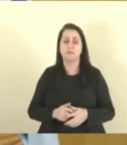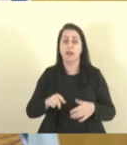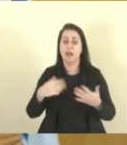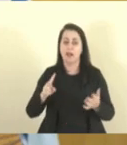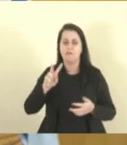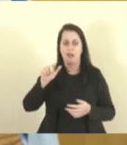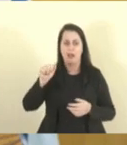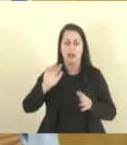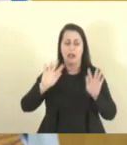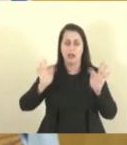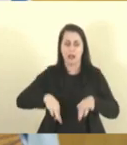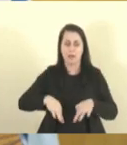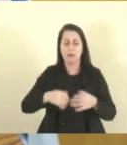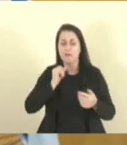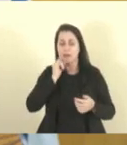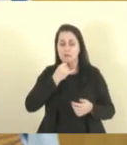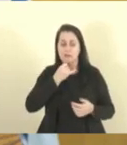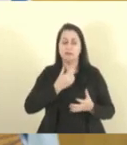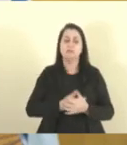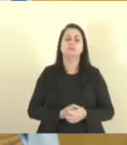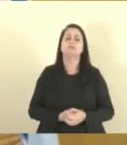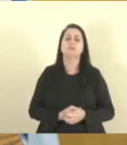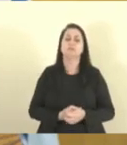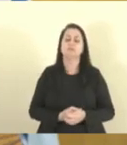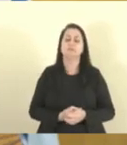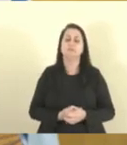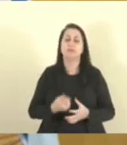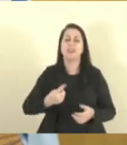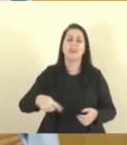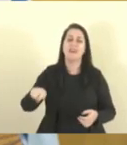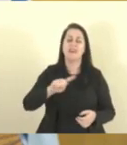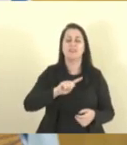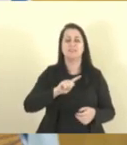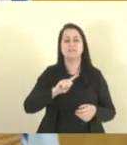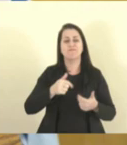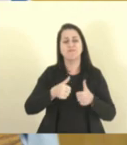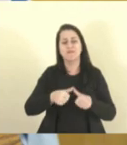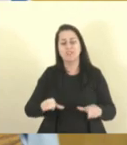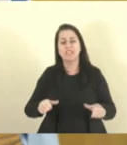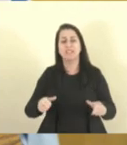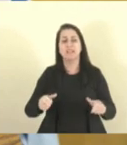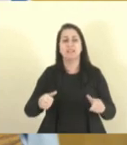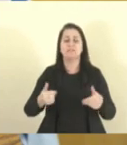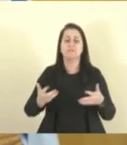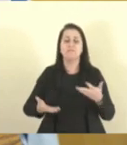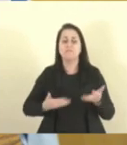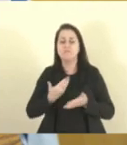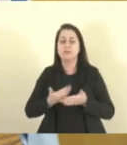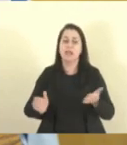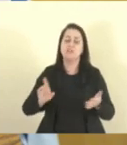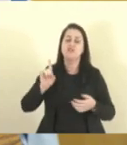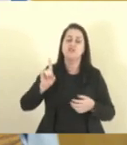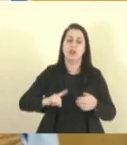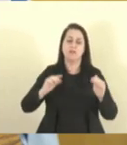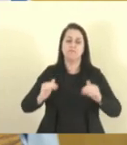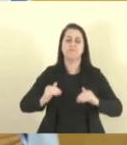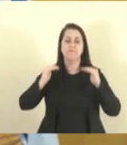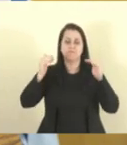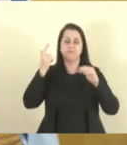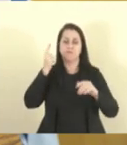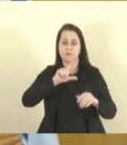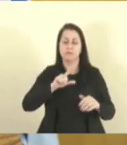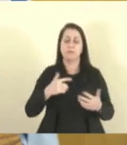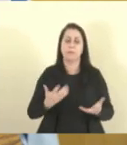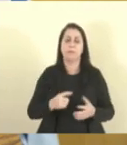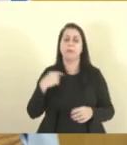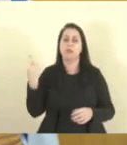acabam as vagas, infelizmente, os servidores, eles ficam preteridos desse direito de serem promovidos. Nós